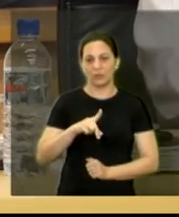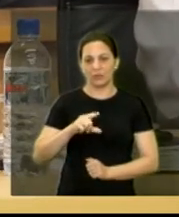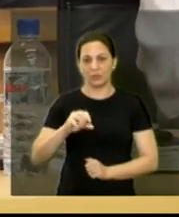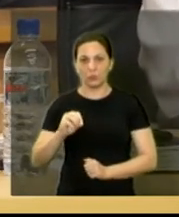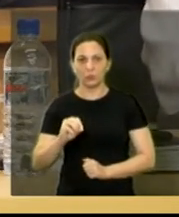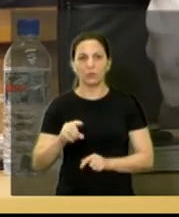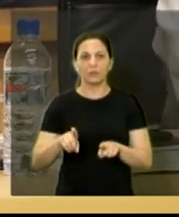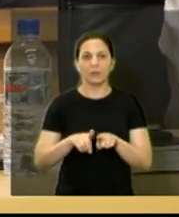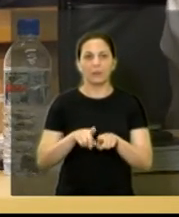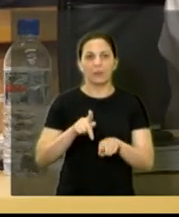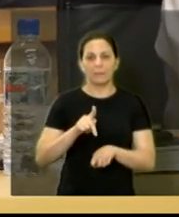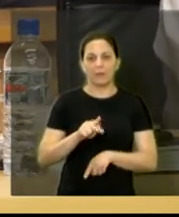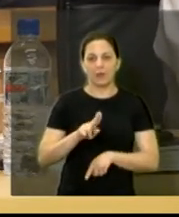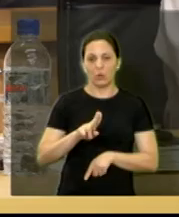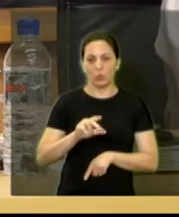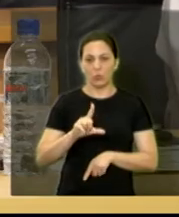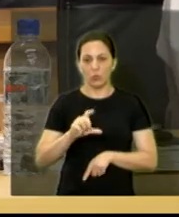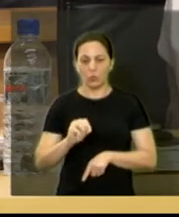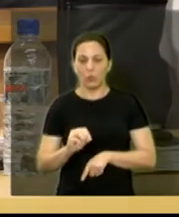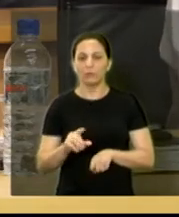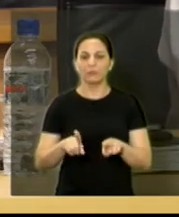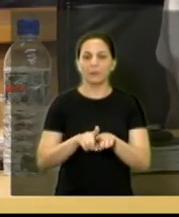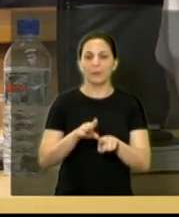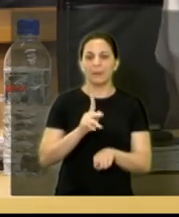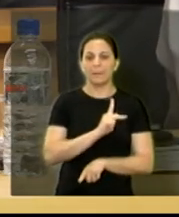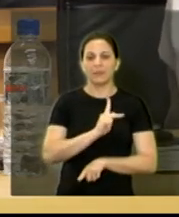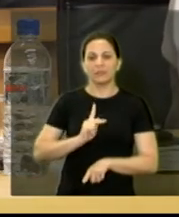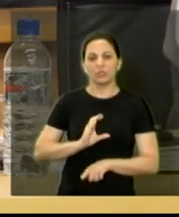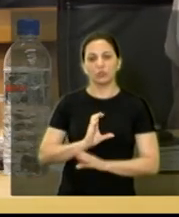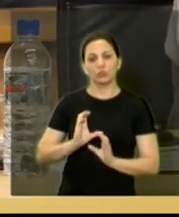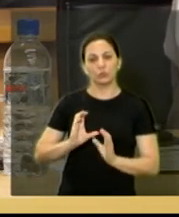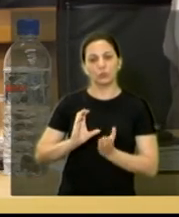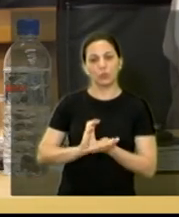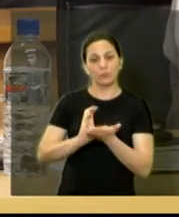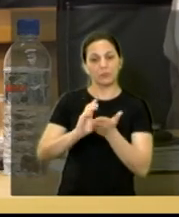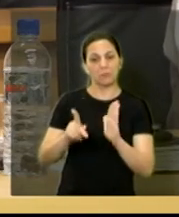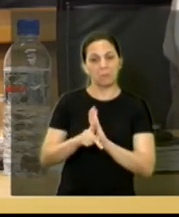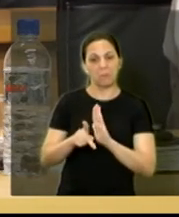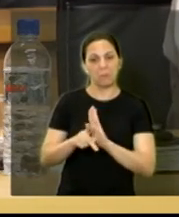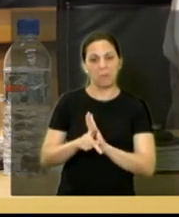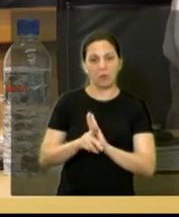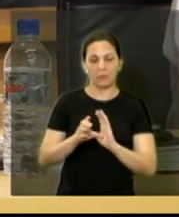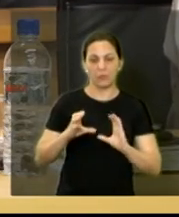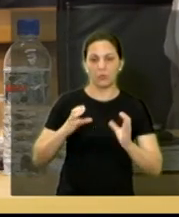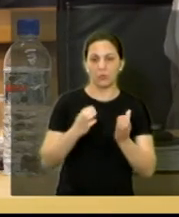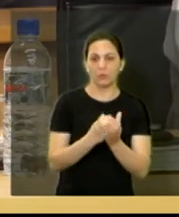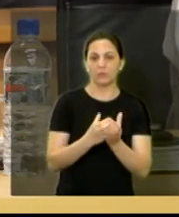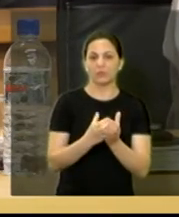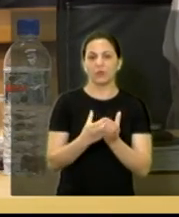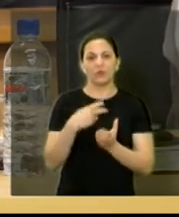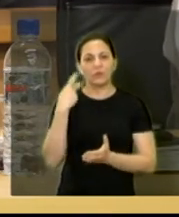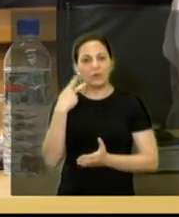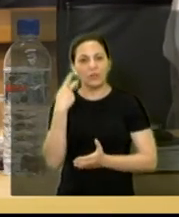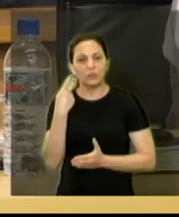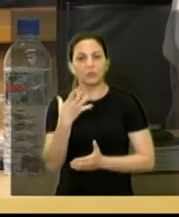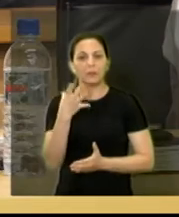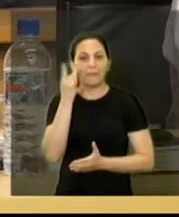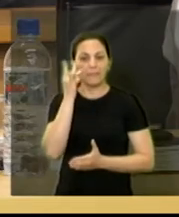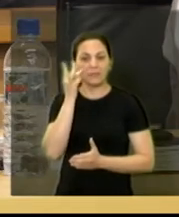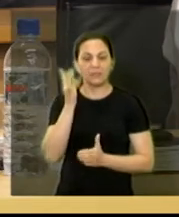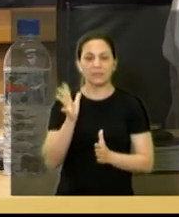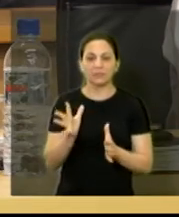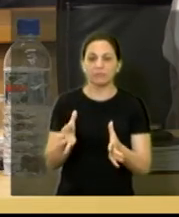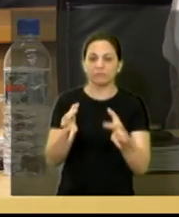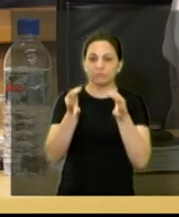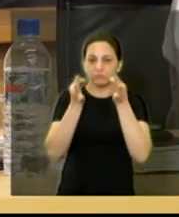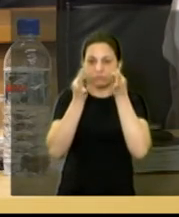Pifer nosso presidente da comissão Dona Isete Simeone os vereadores que estiveram que estão aqui presentes também